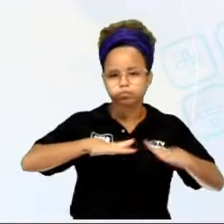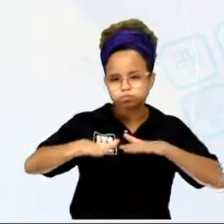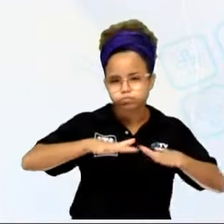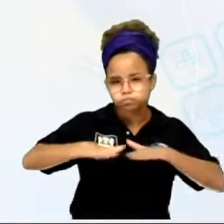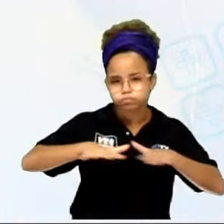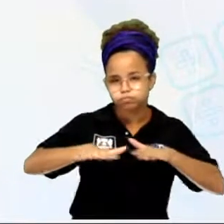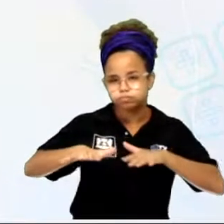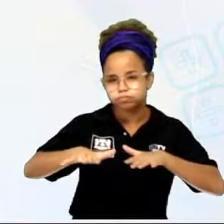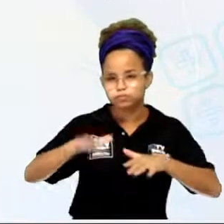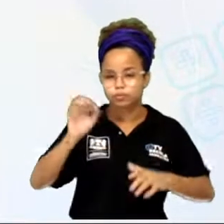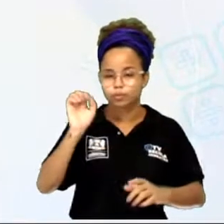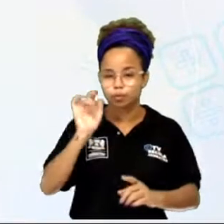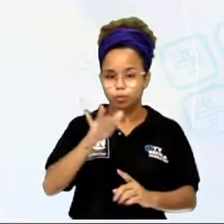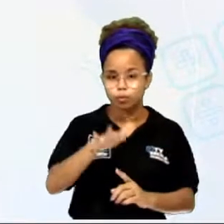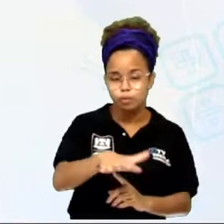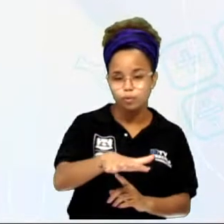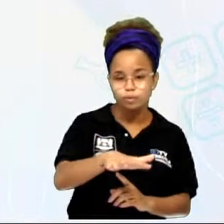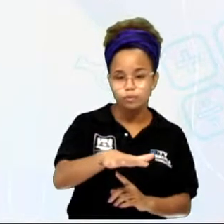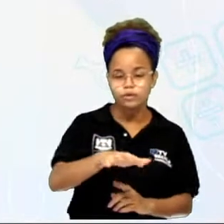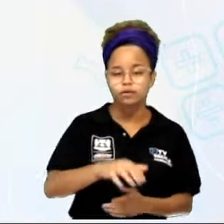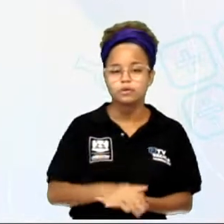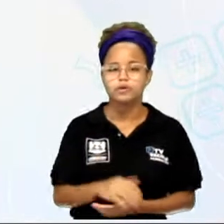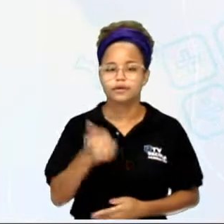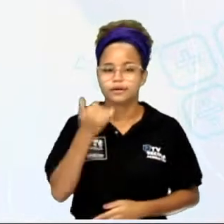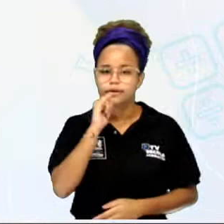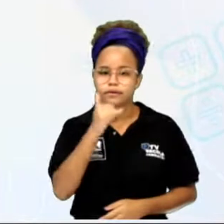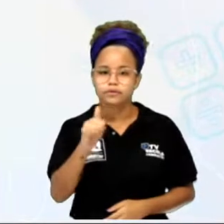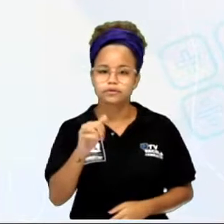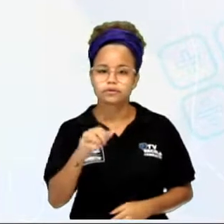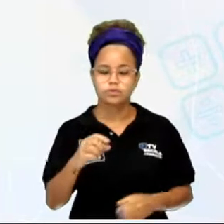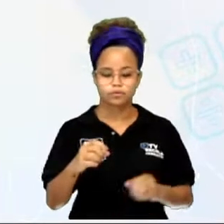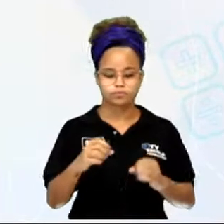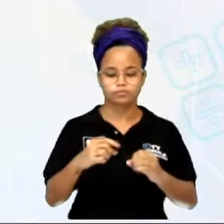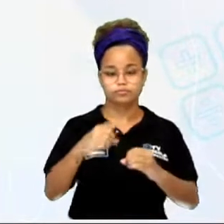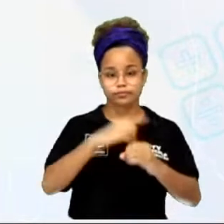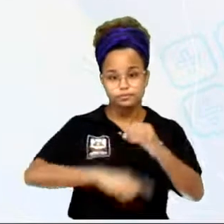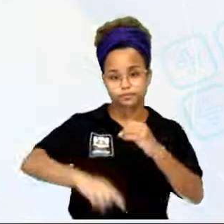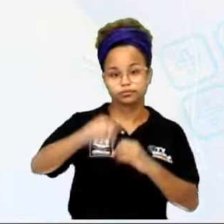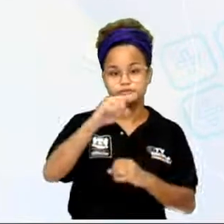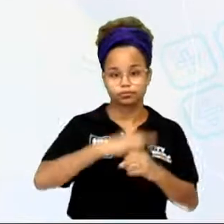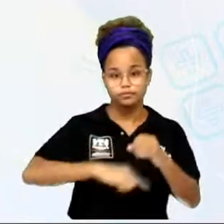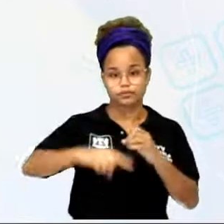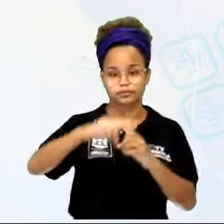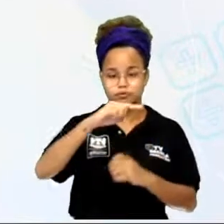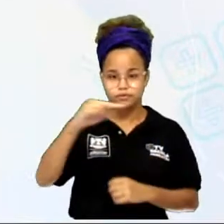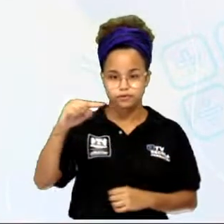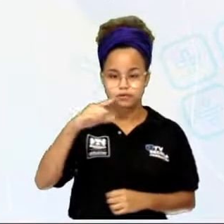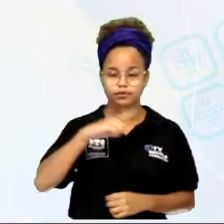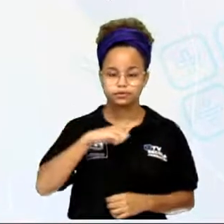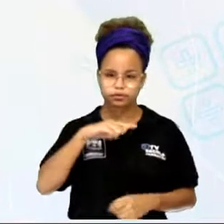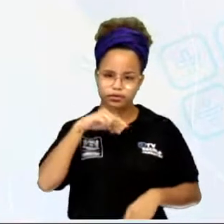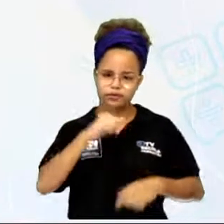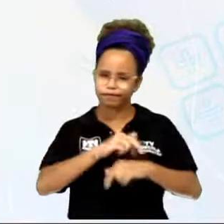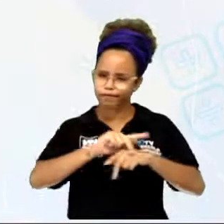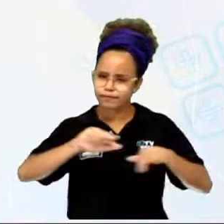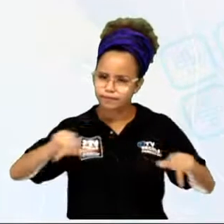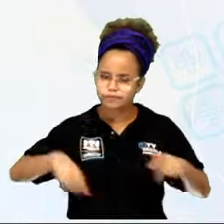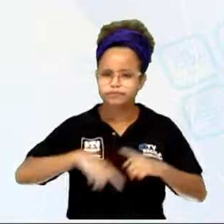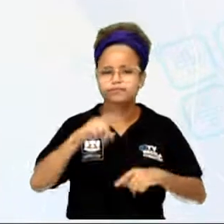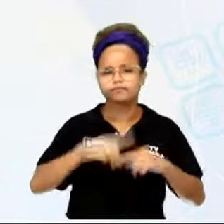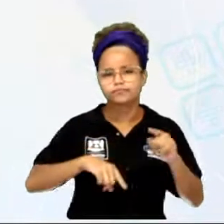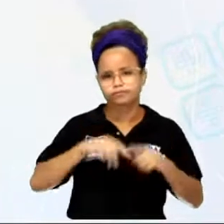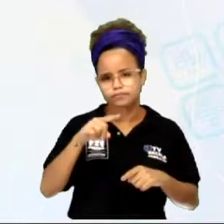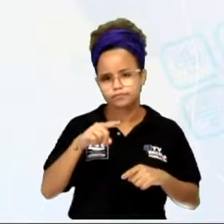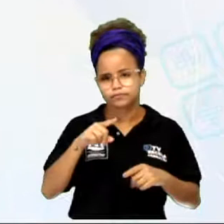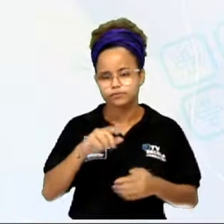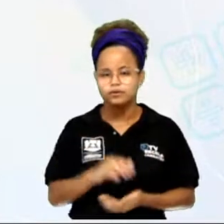elétricas, como os elétrons, que acontecem no interior de diferentes materiais. A corrente elétrica é